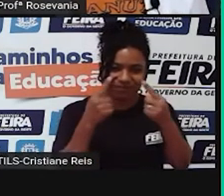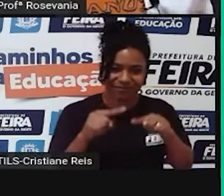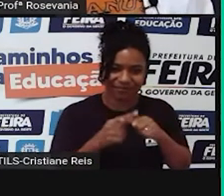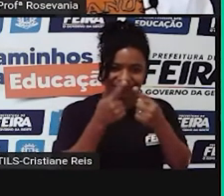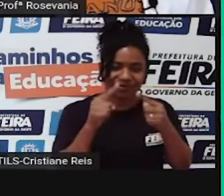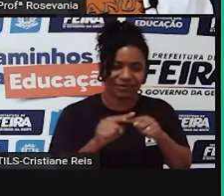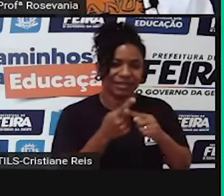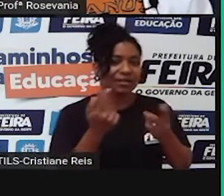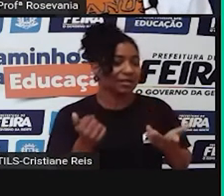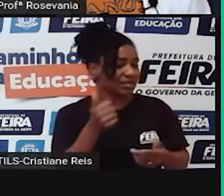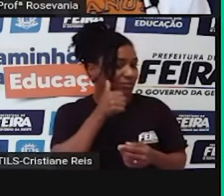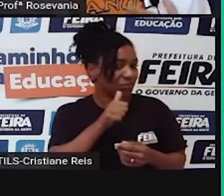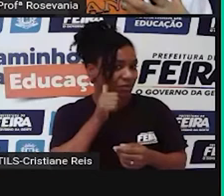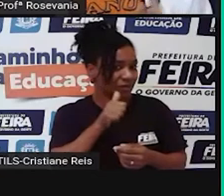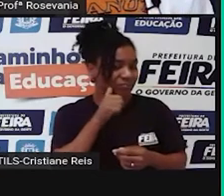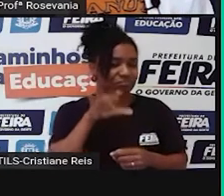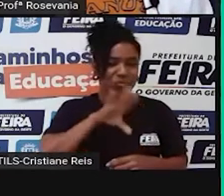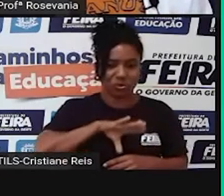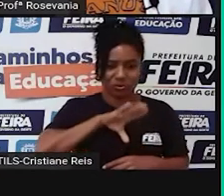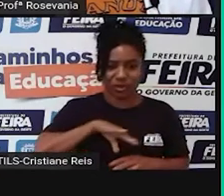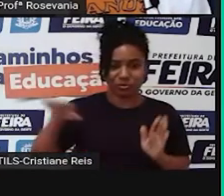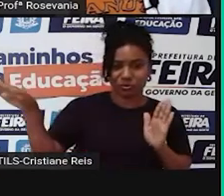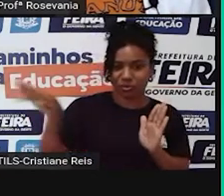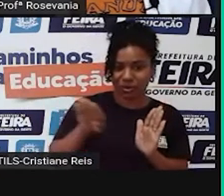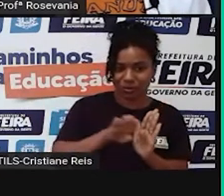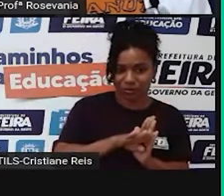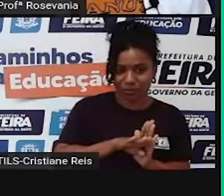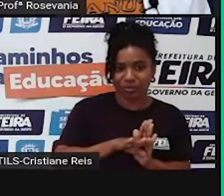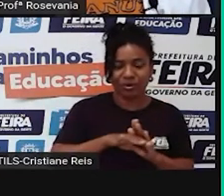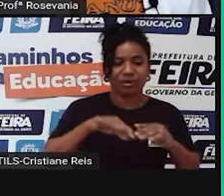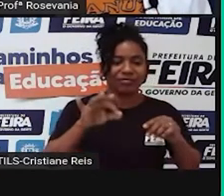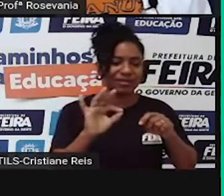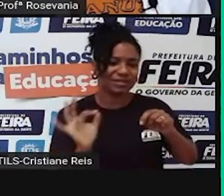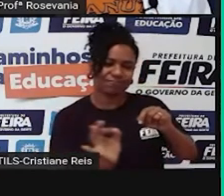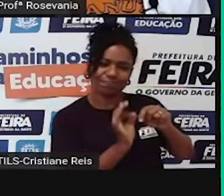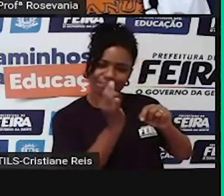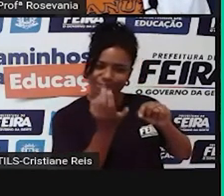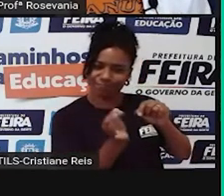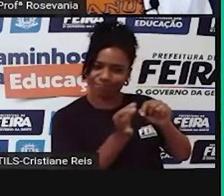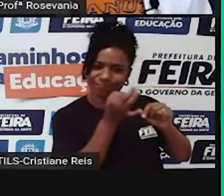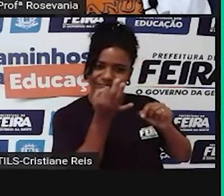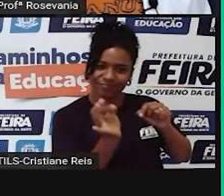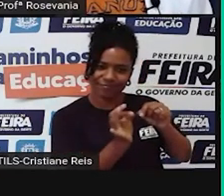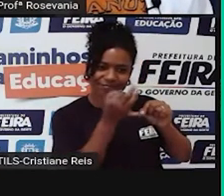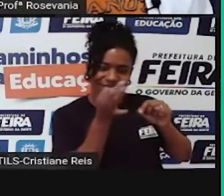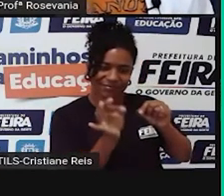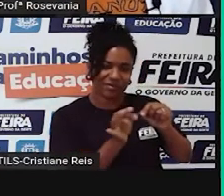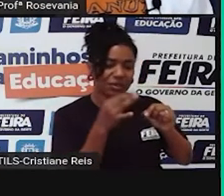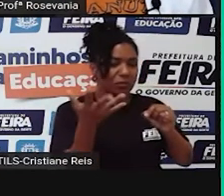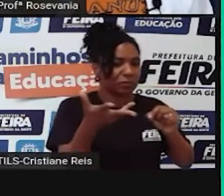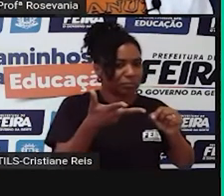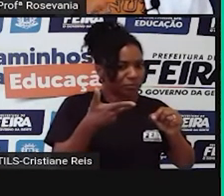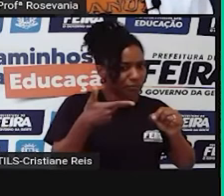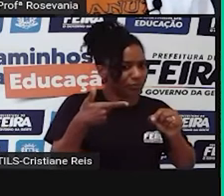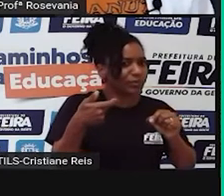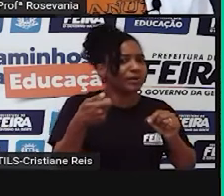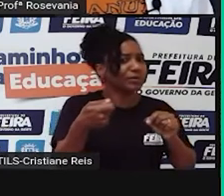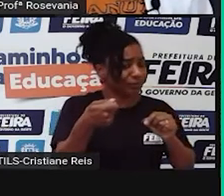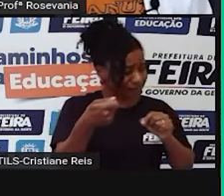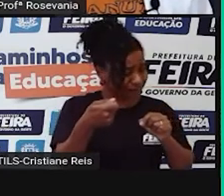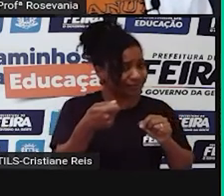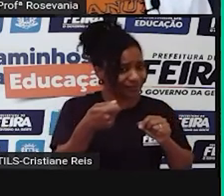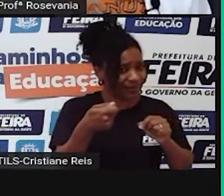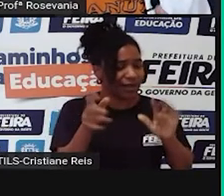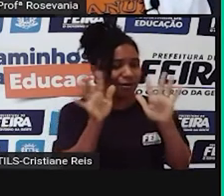nobres, né, portuguesas, todas elas tinham bordados, né, tinha característica de bordado até da